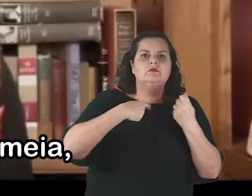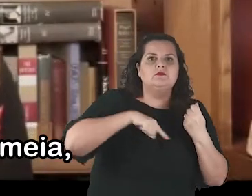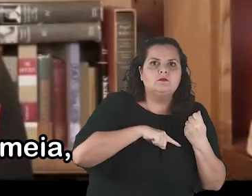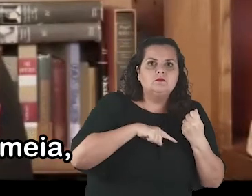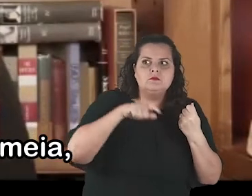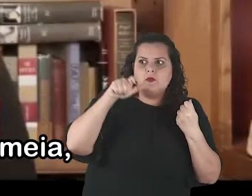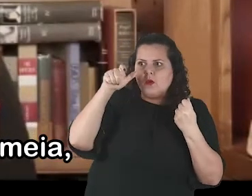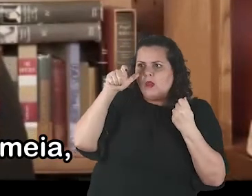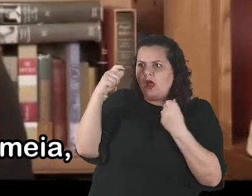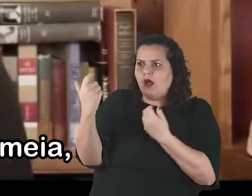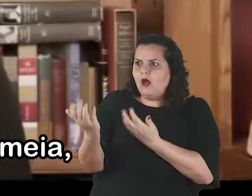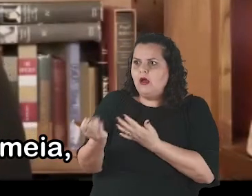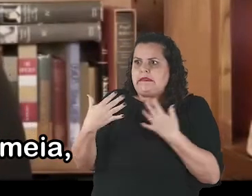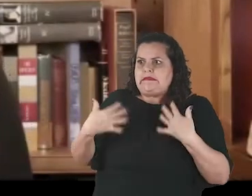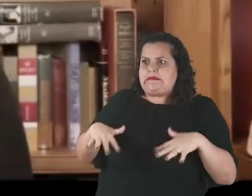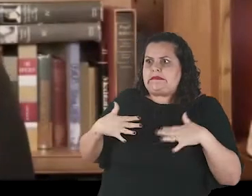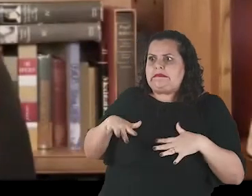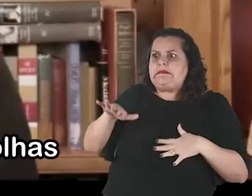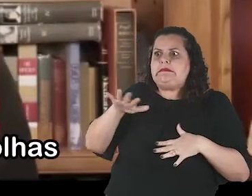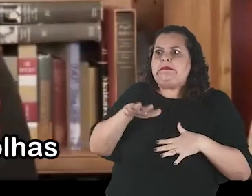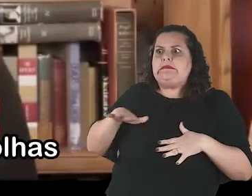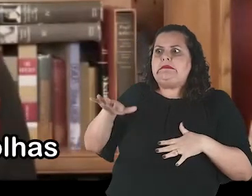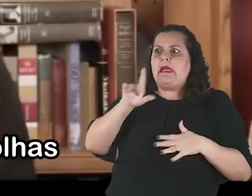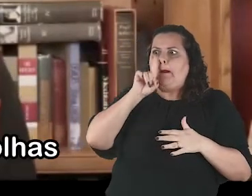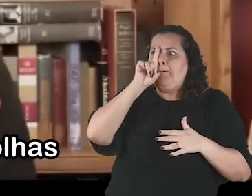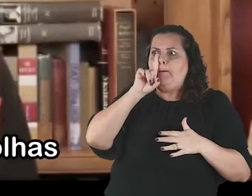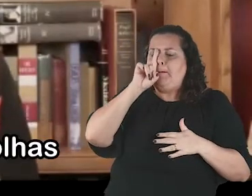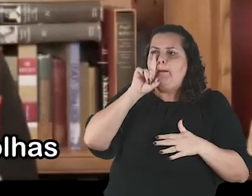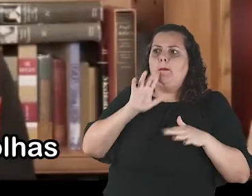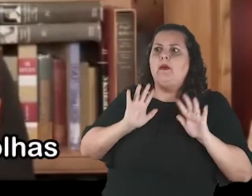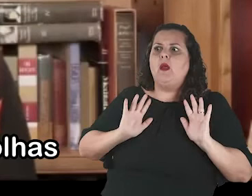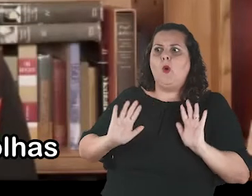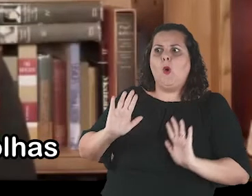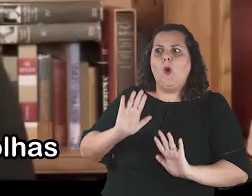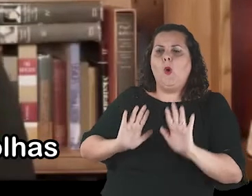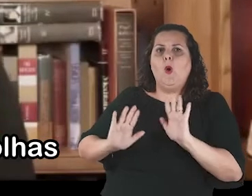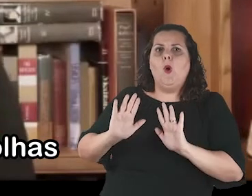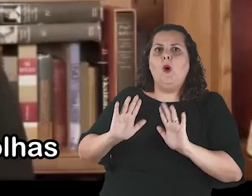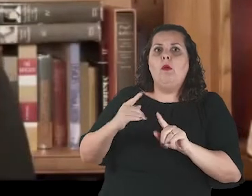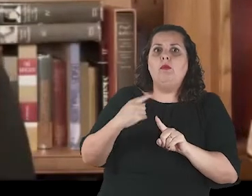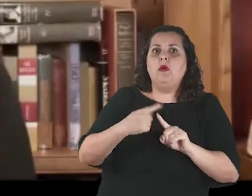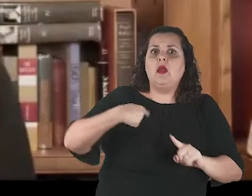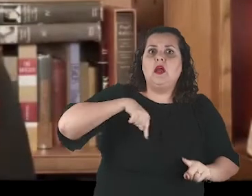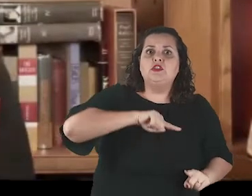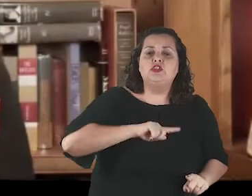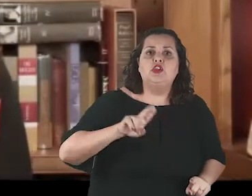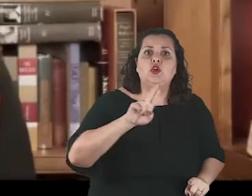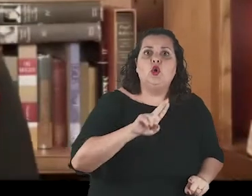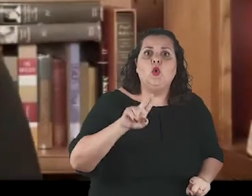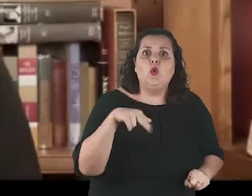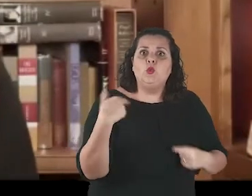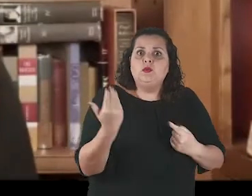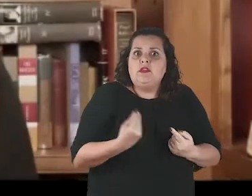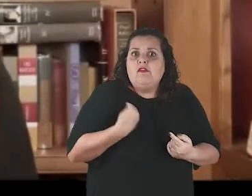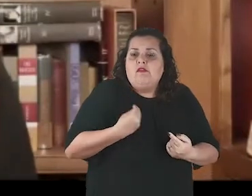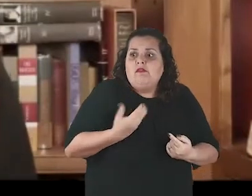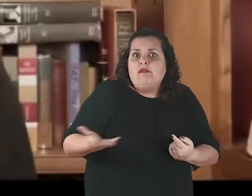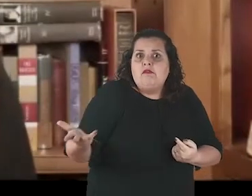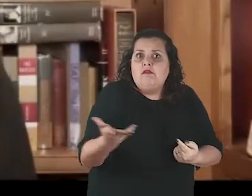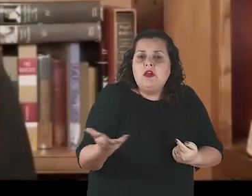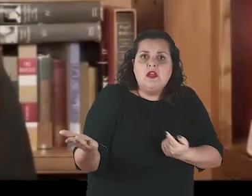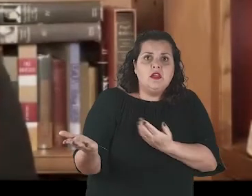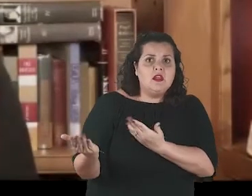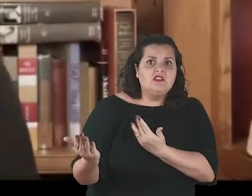cobaias para testar essa nova vida em Colmeia, criada para enfraquecer as escolhas e bloquear